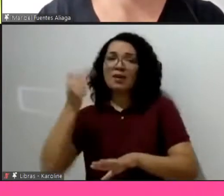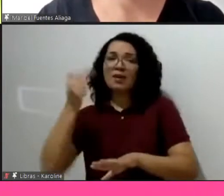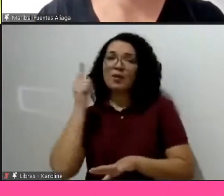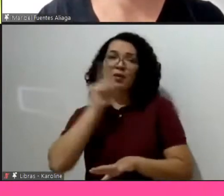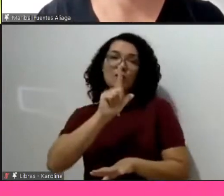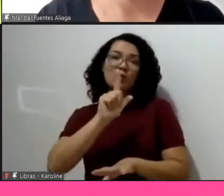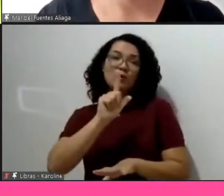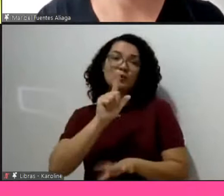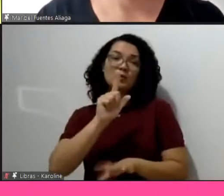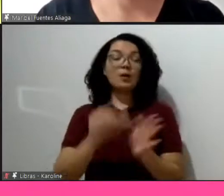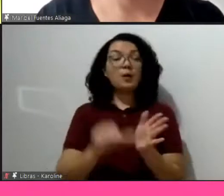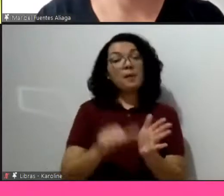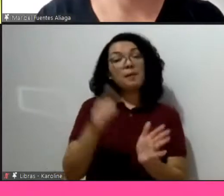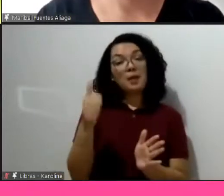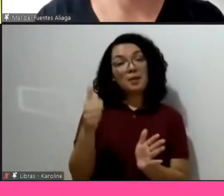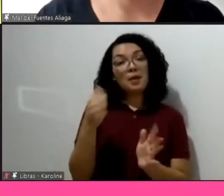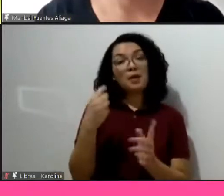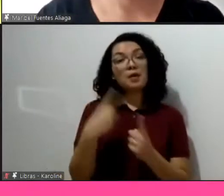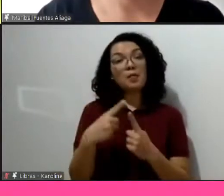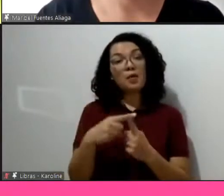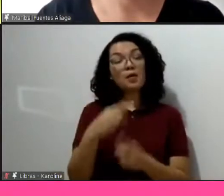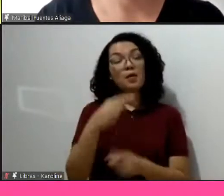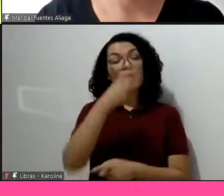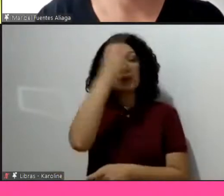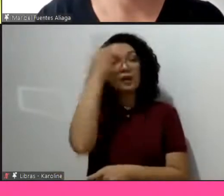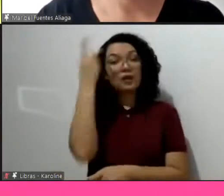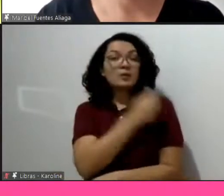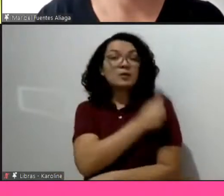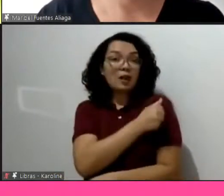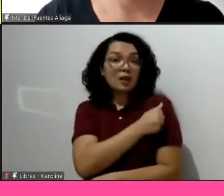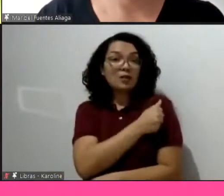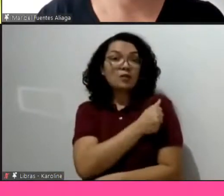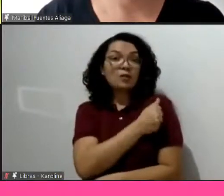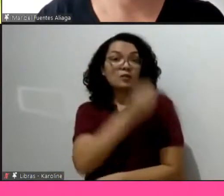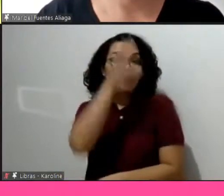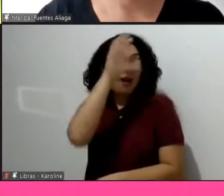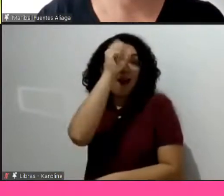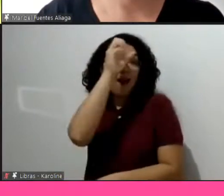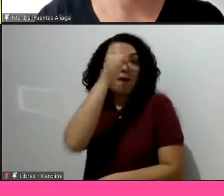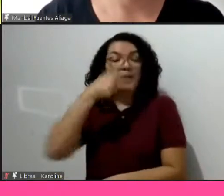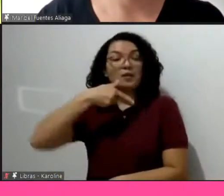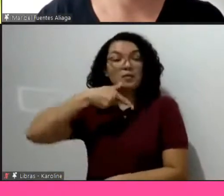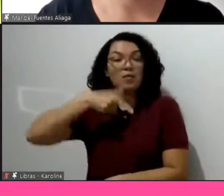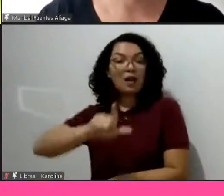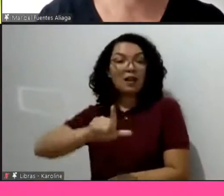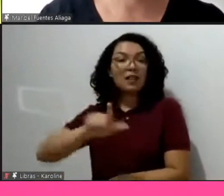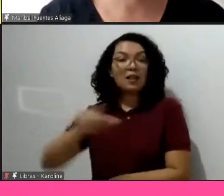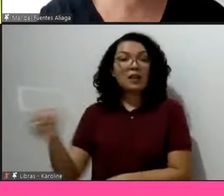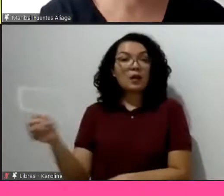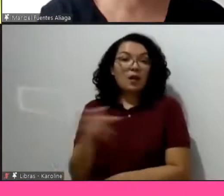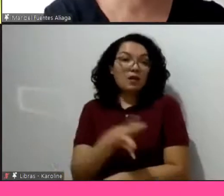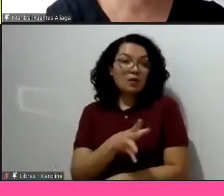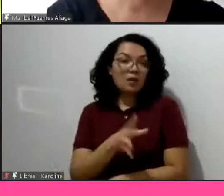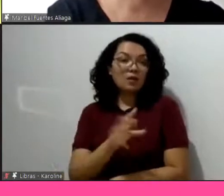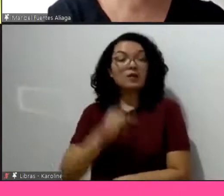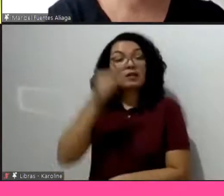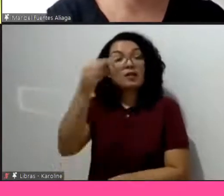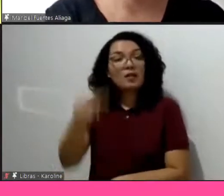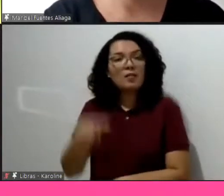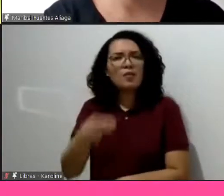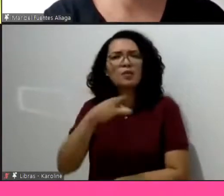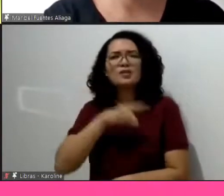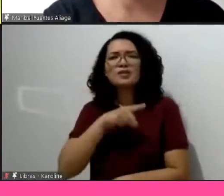como eles aprendem outras línguas, e segundo, eles, é uma abertura de visão,